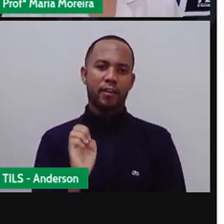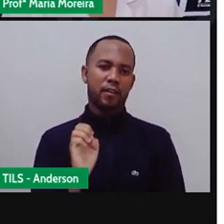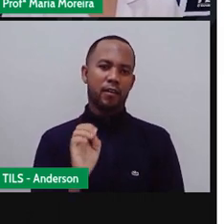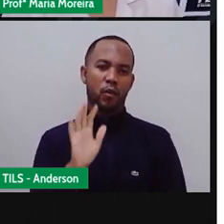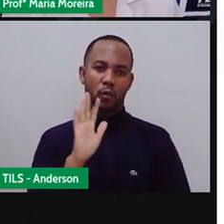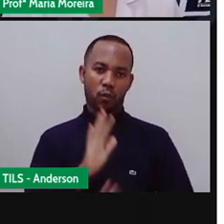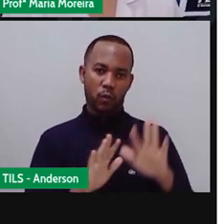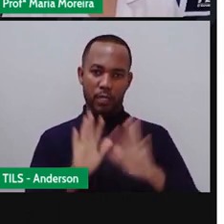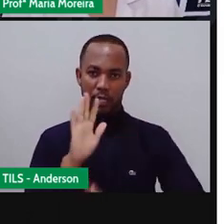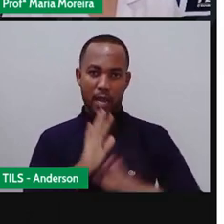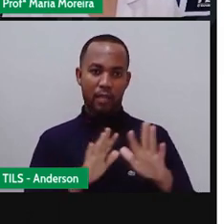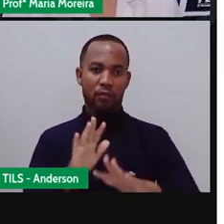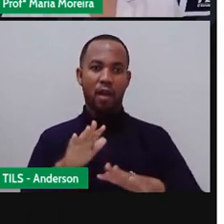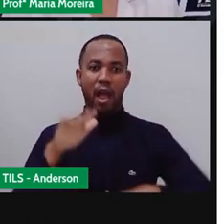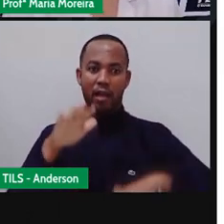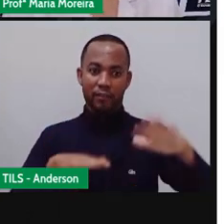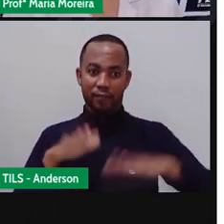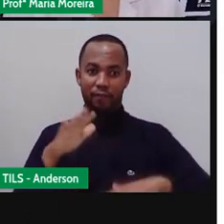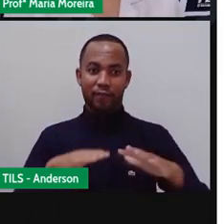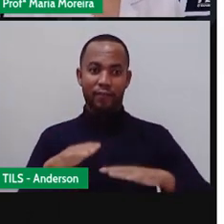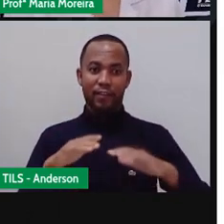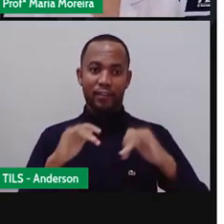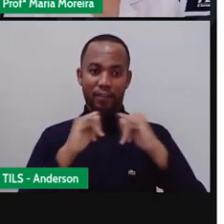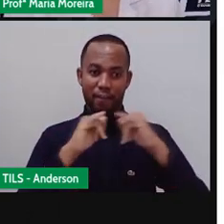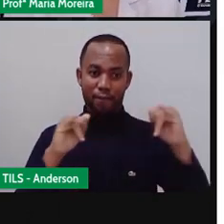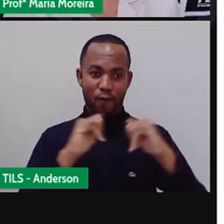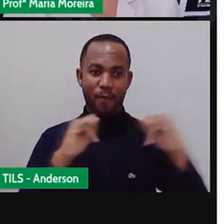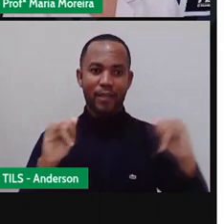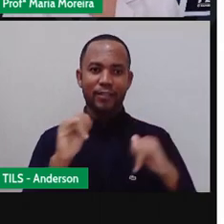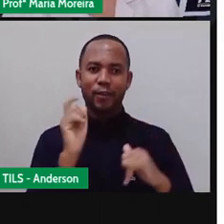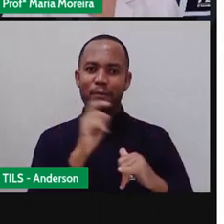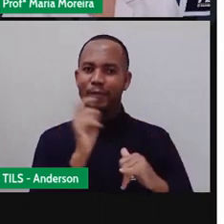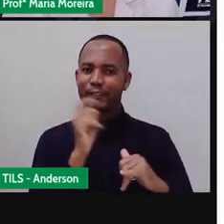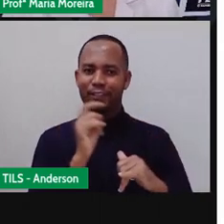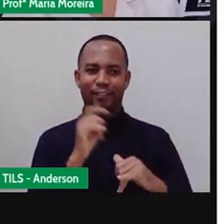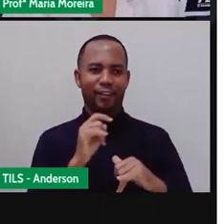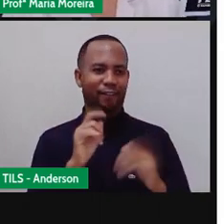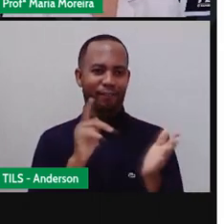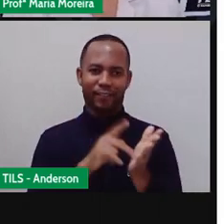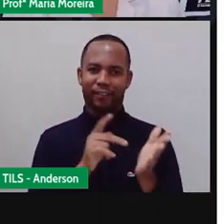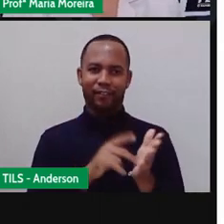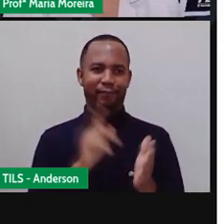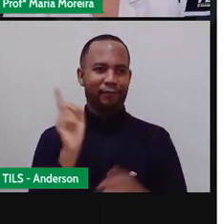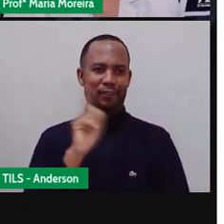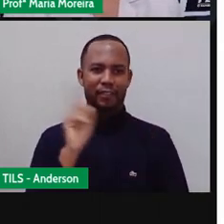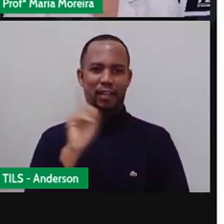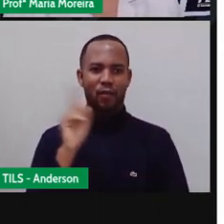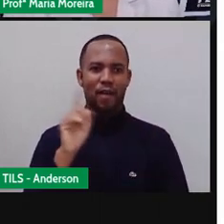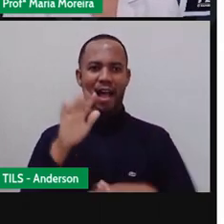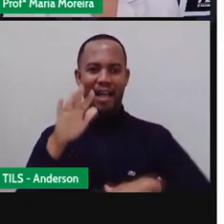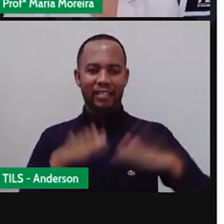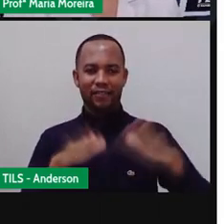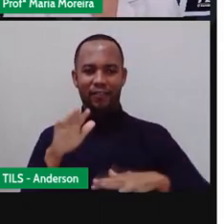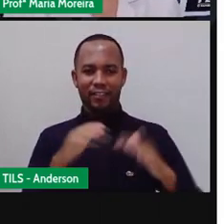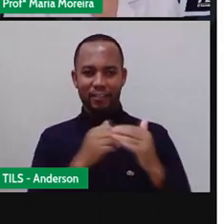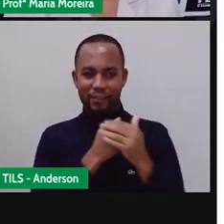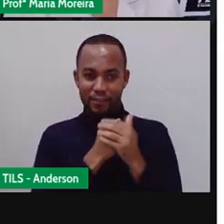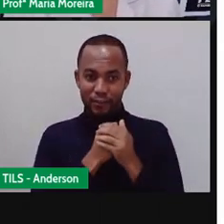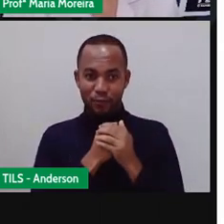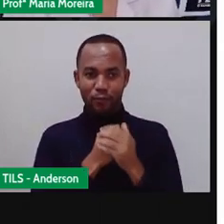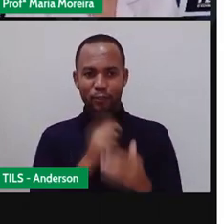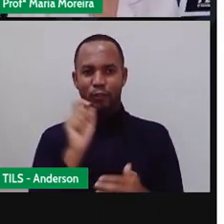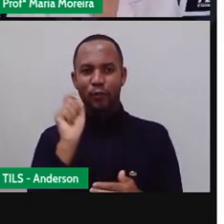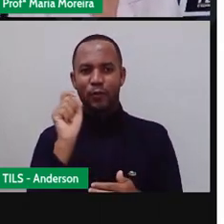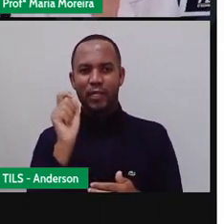publicadas nas redes sociais. Nem tudo é verdade. E muitas dessas notícias podem esconder algum tipo de vírus para roubar os seus